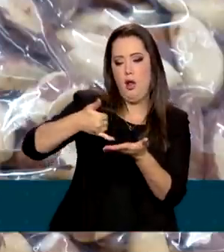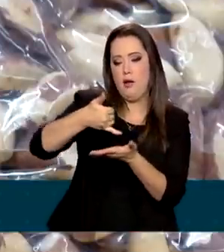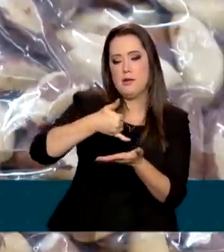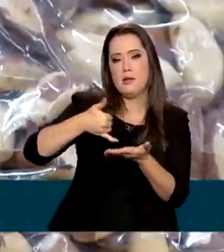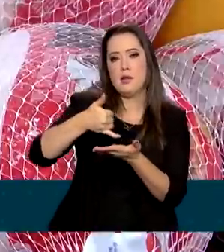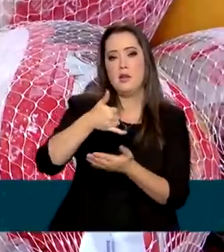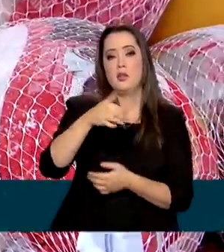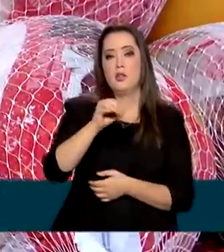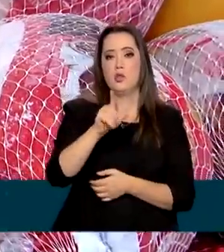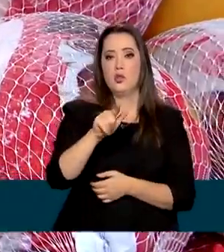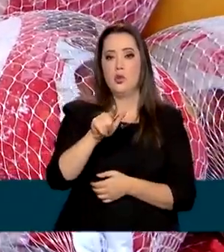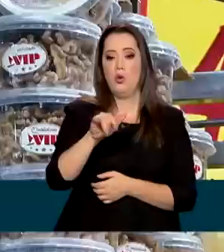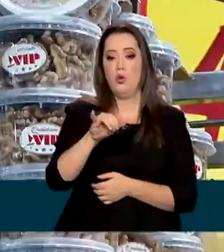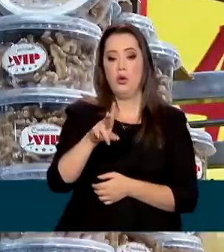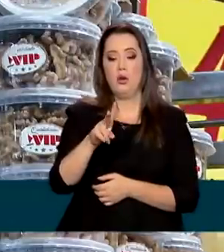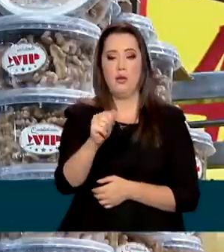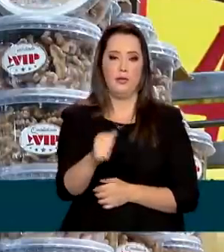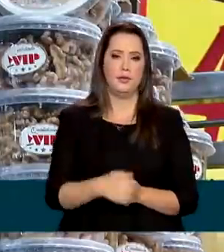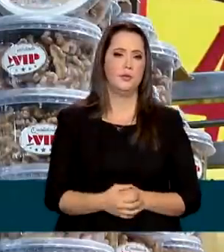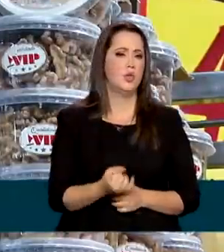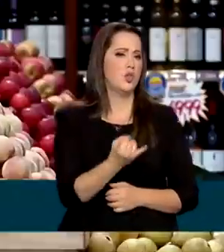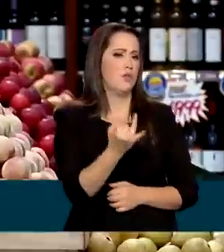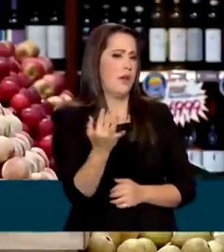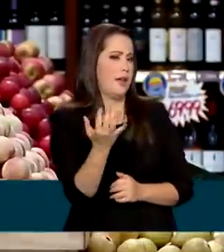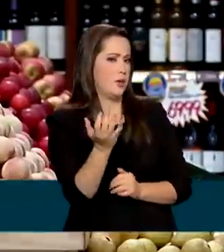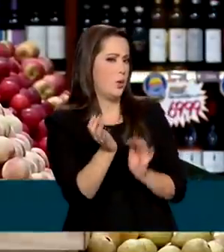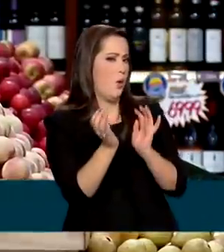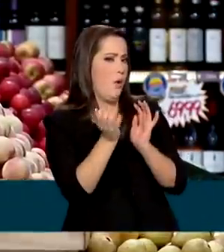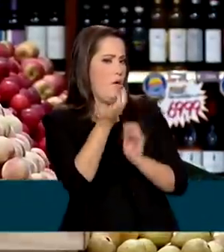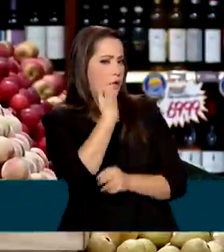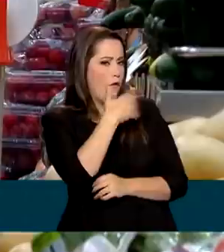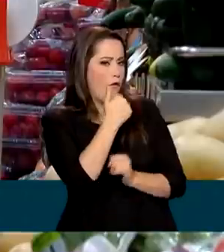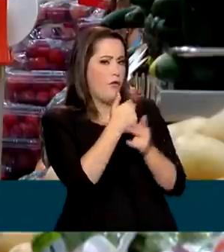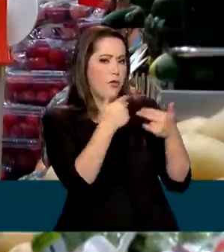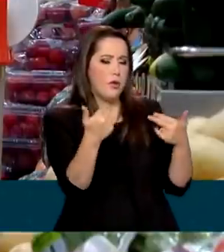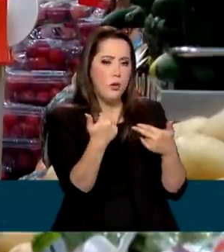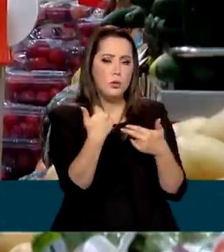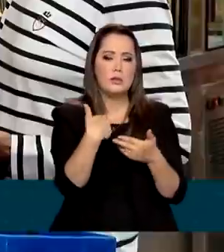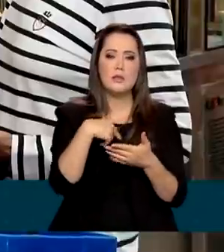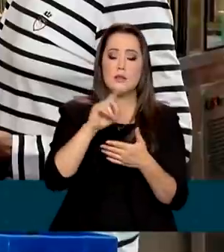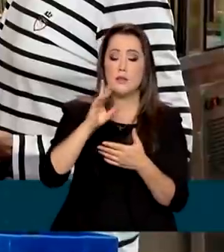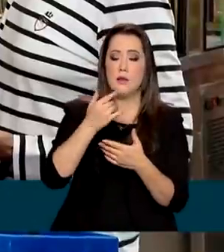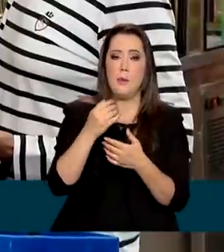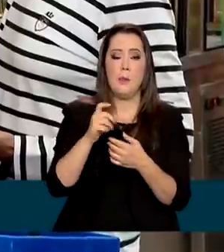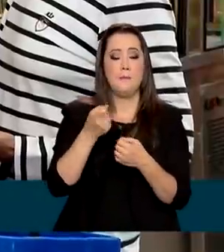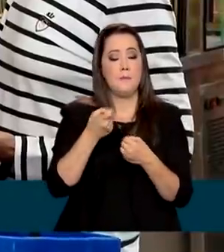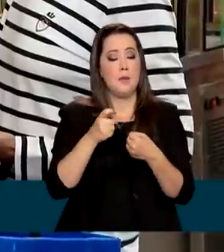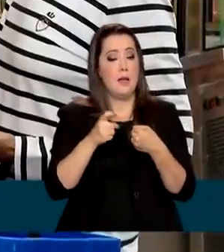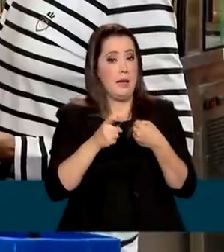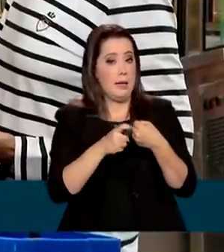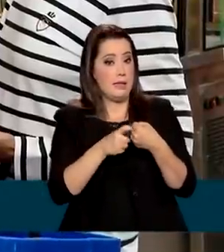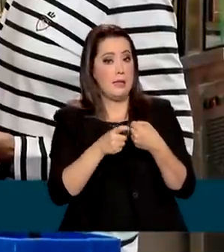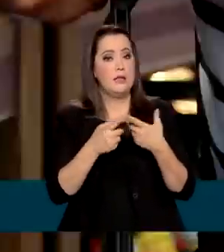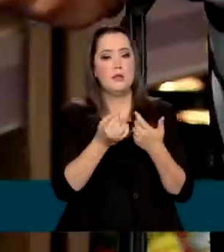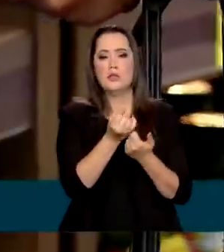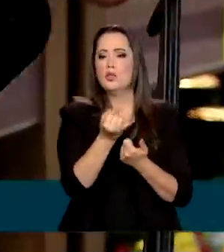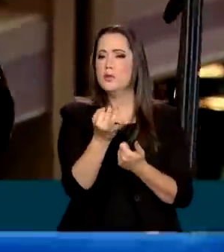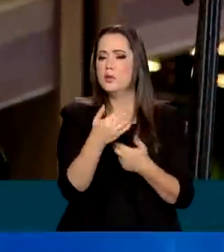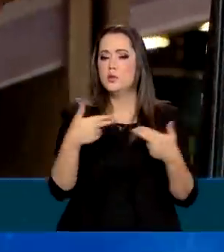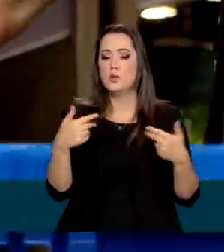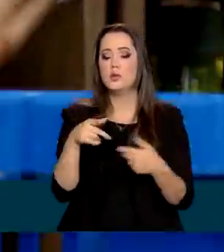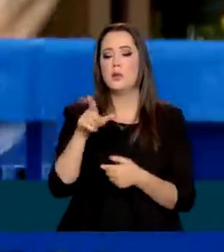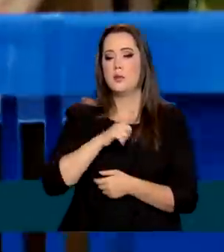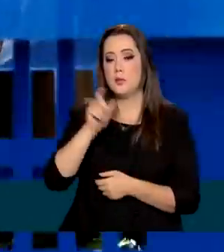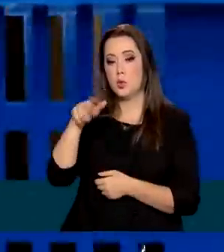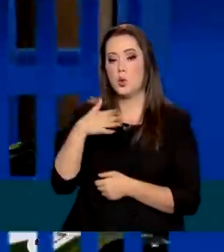Frutas, castanhas, aves e lentilhas têm presença cativa nas ceias de fim de ano. E tem muita gente que não abre mão do azeite